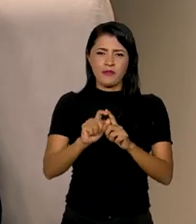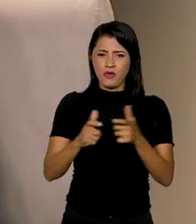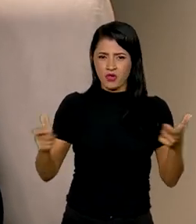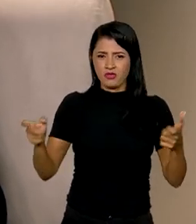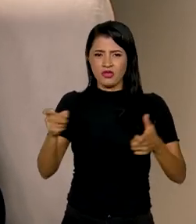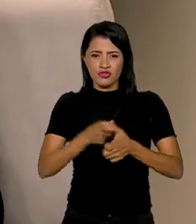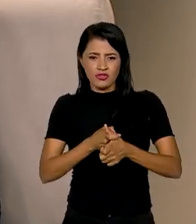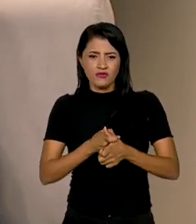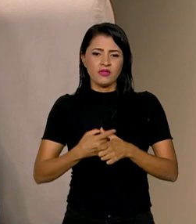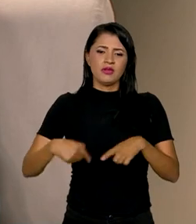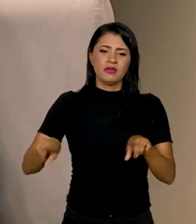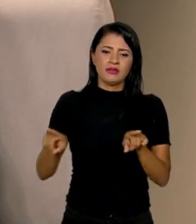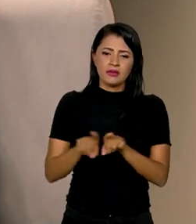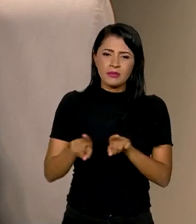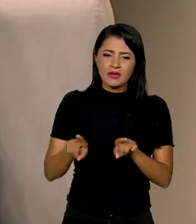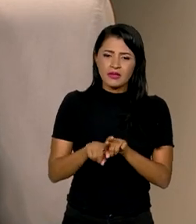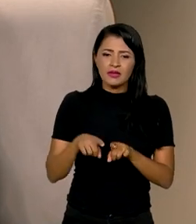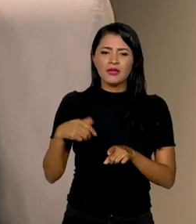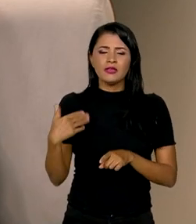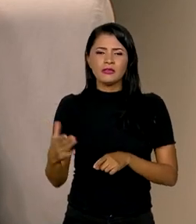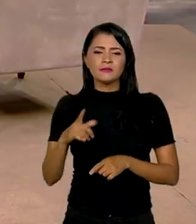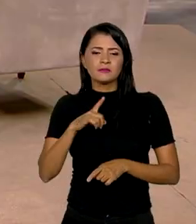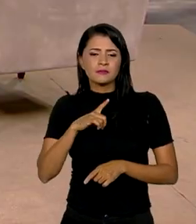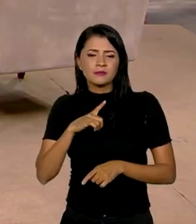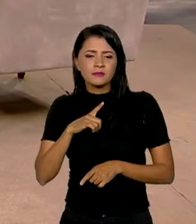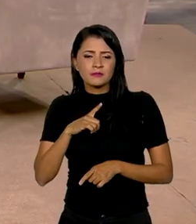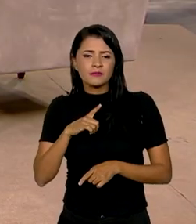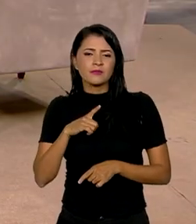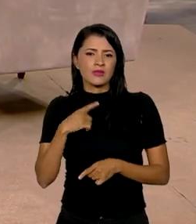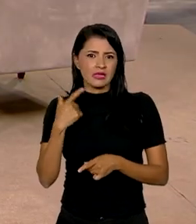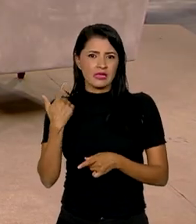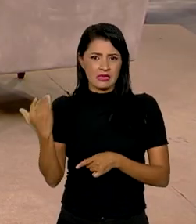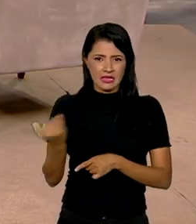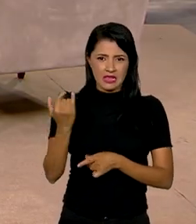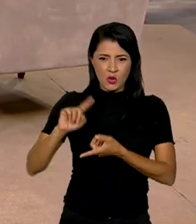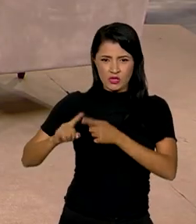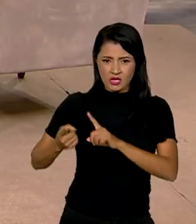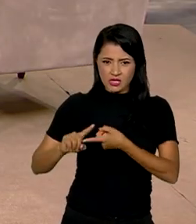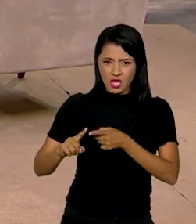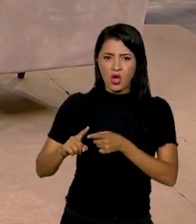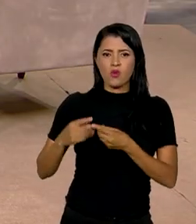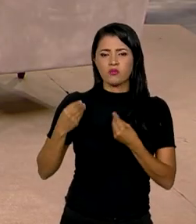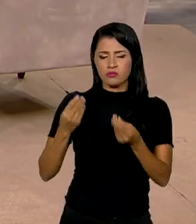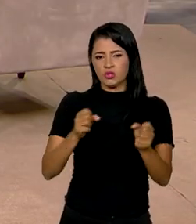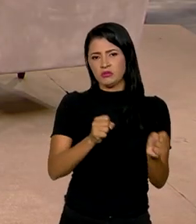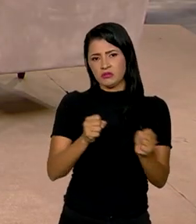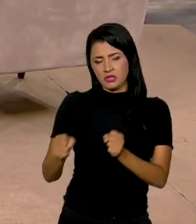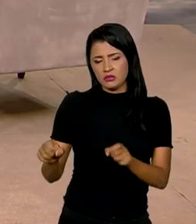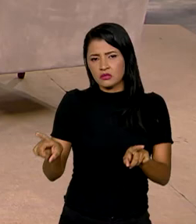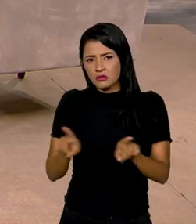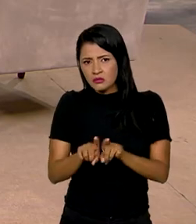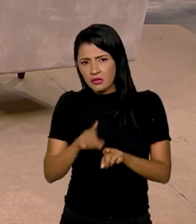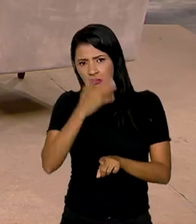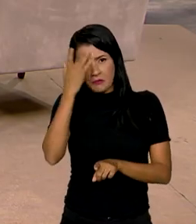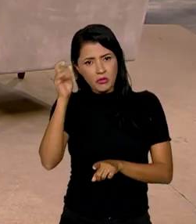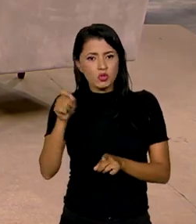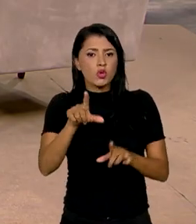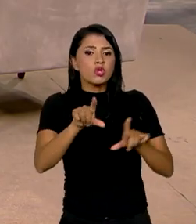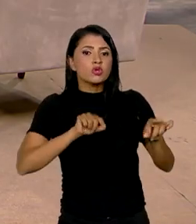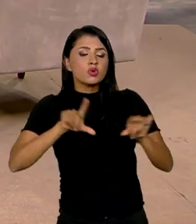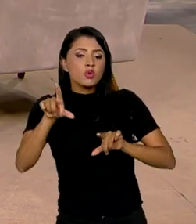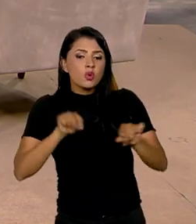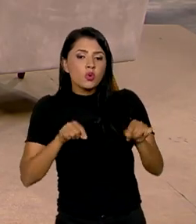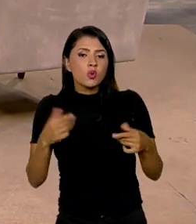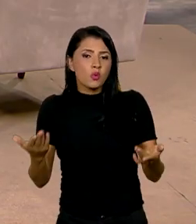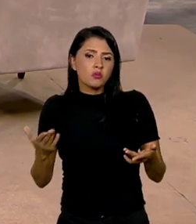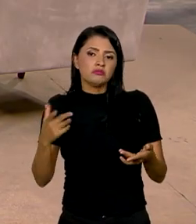dívidas. Além, claro, de reduzir os juros nessa renegociação e dar a possibilidade para o consumidor escolher. E